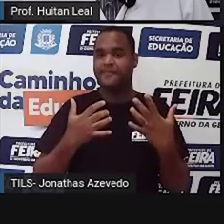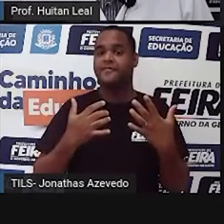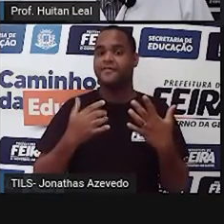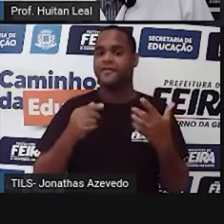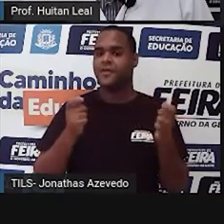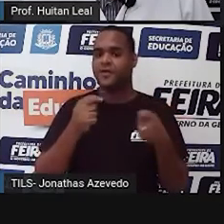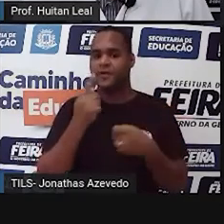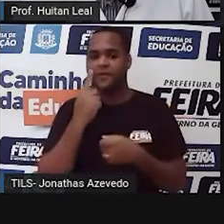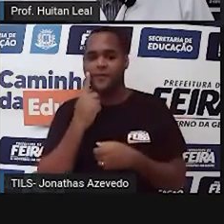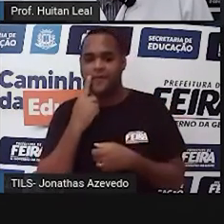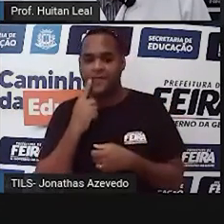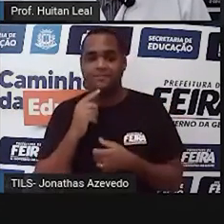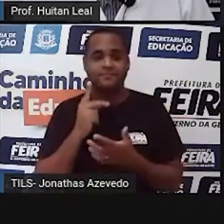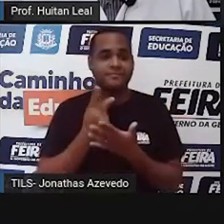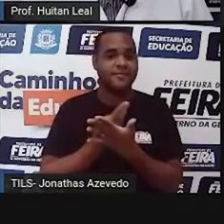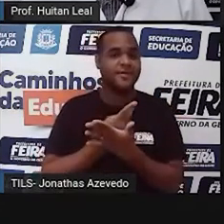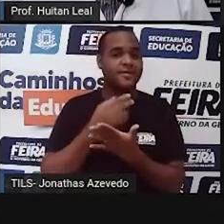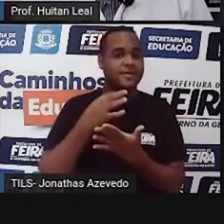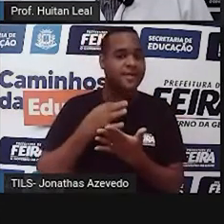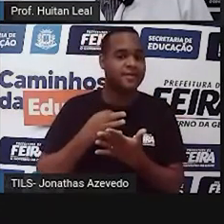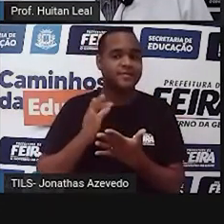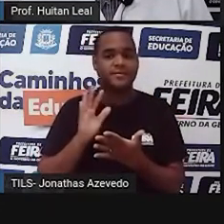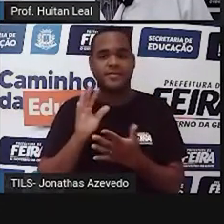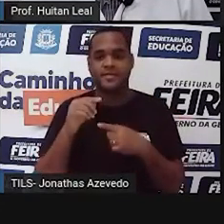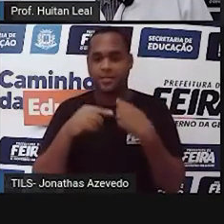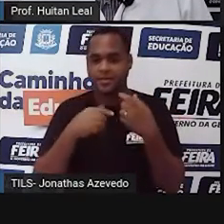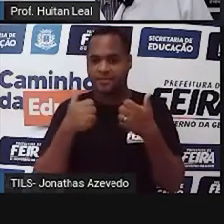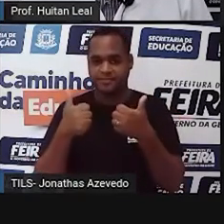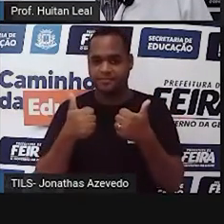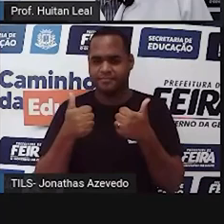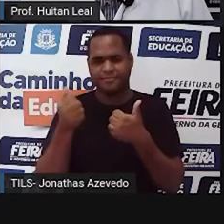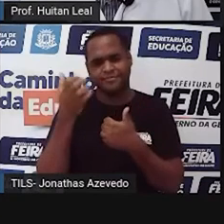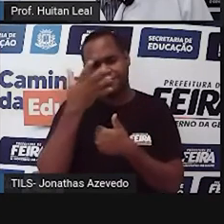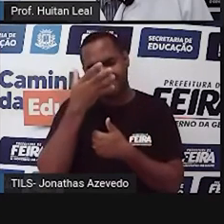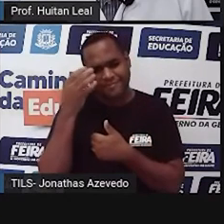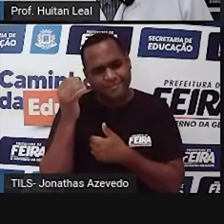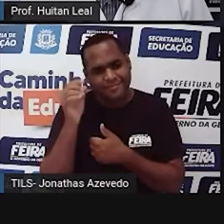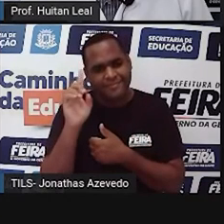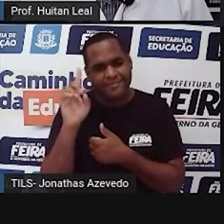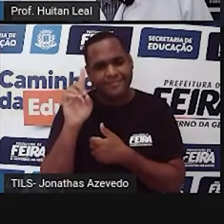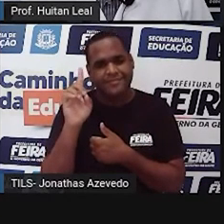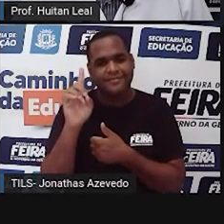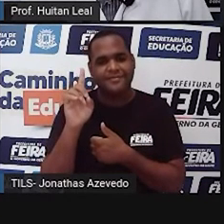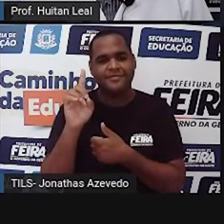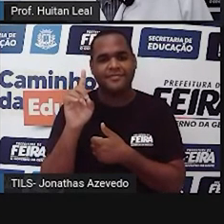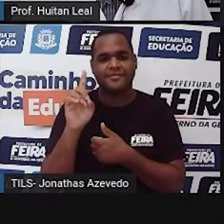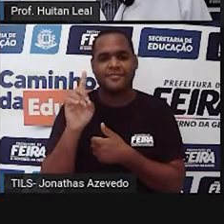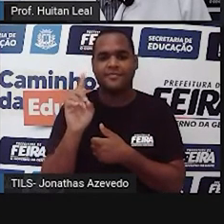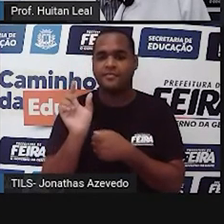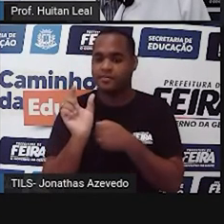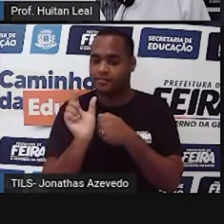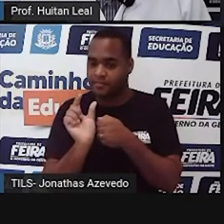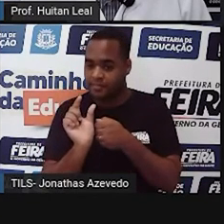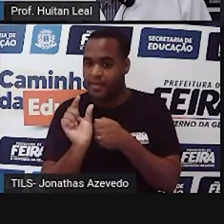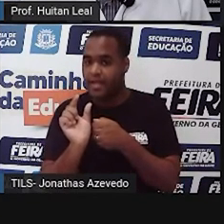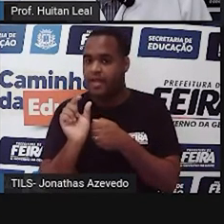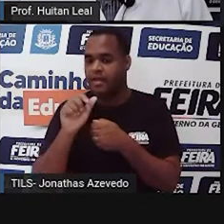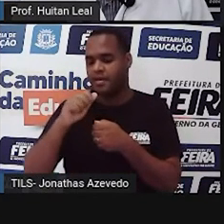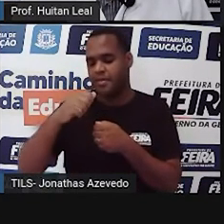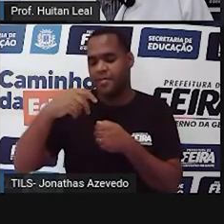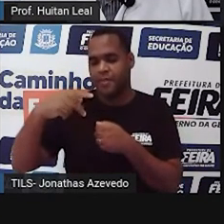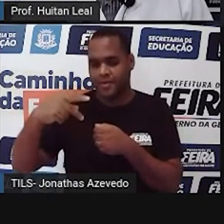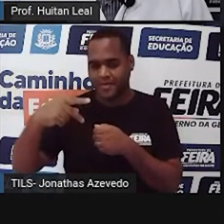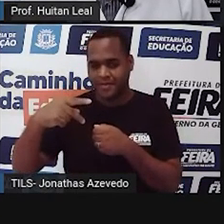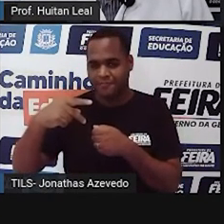vamos corrigir. Nós vamos tirar as dúvidas. Mas, não esquecendo, as preposições, a depender das